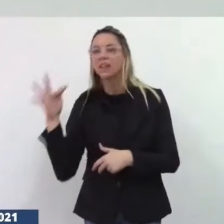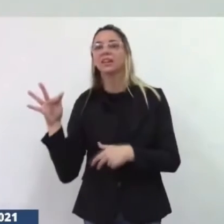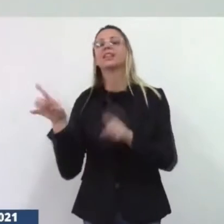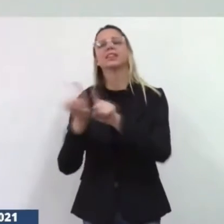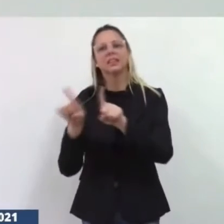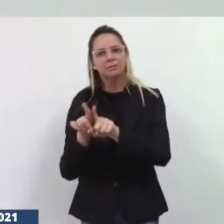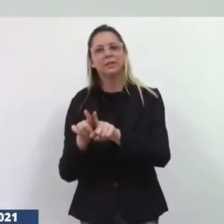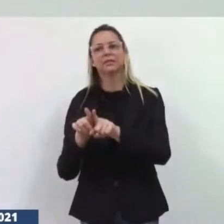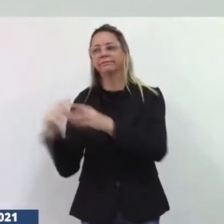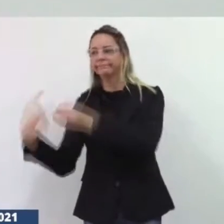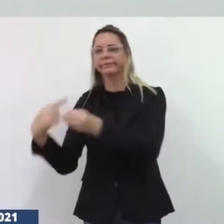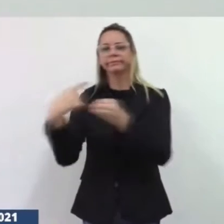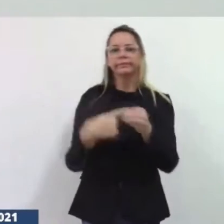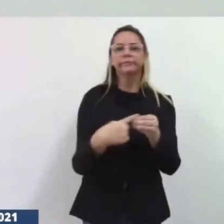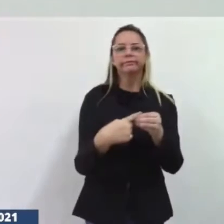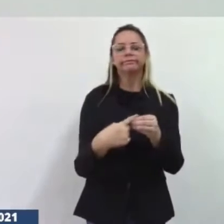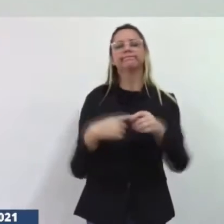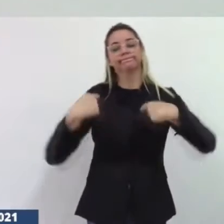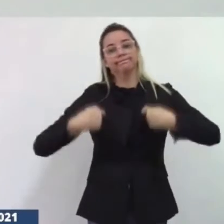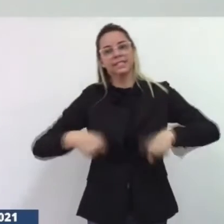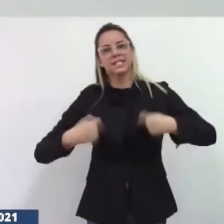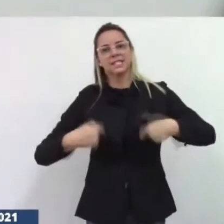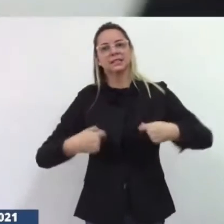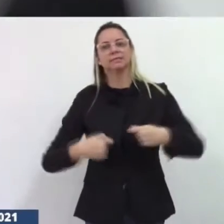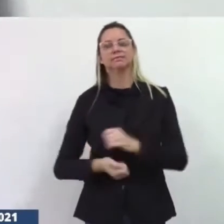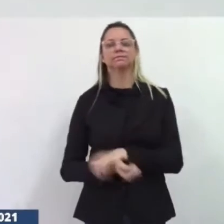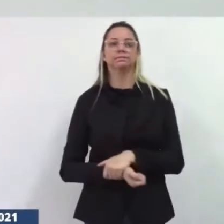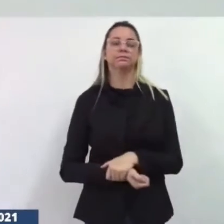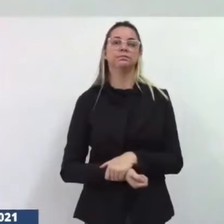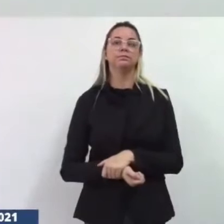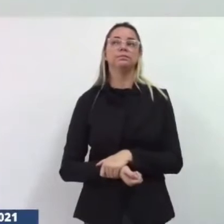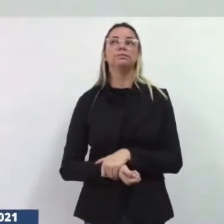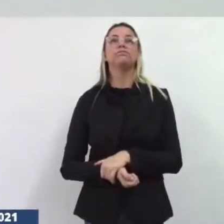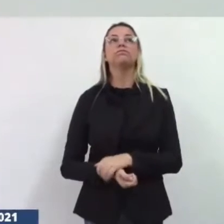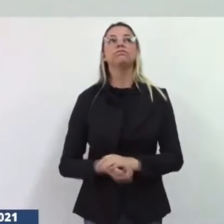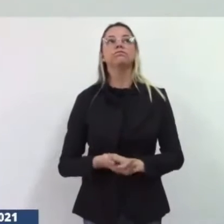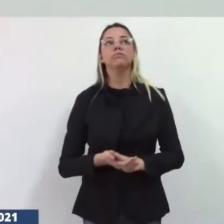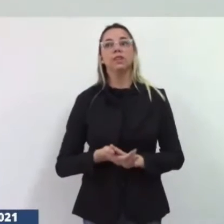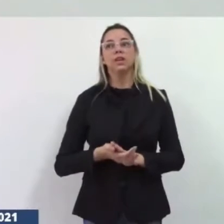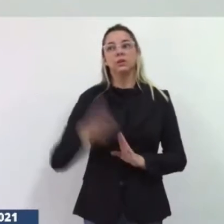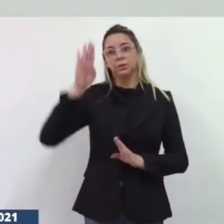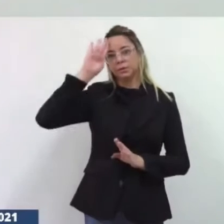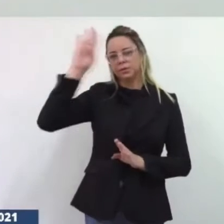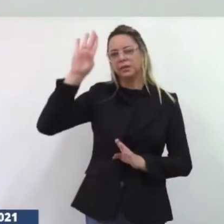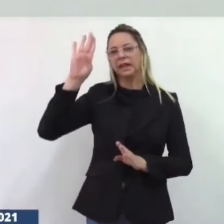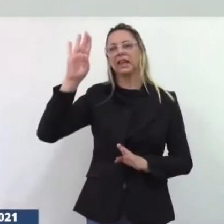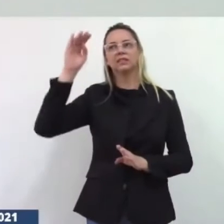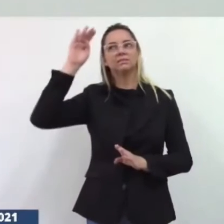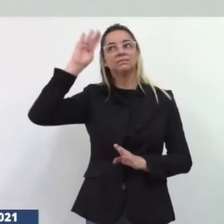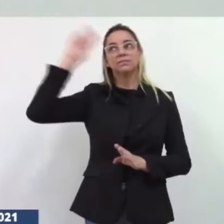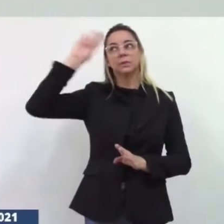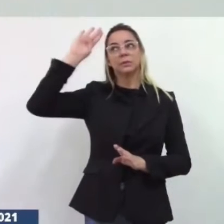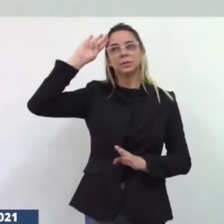policiais fazer a ronda aqui porque o Tenente Isaac faz o que pode trabalha